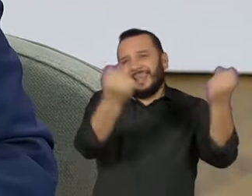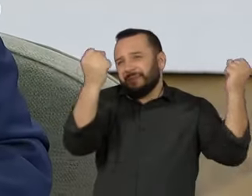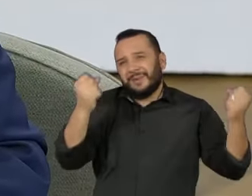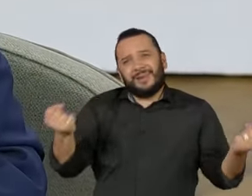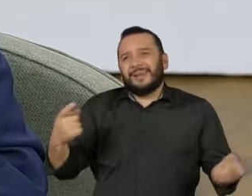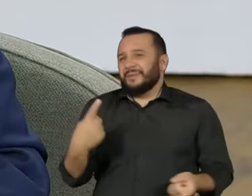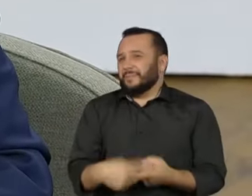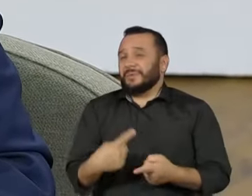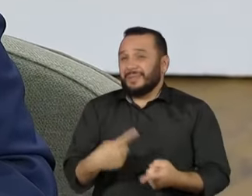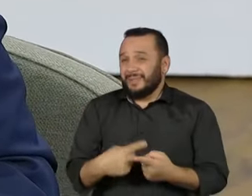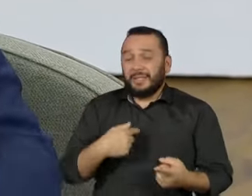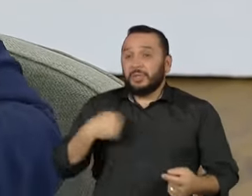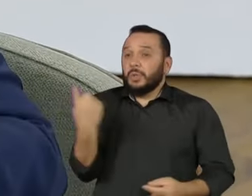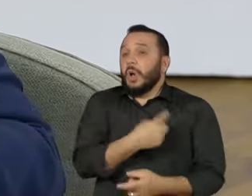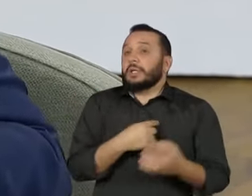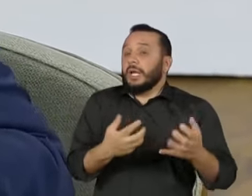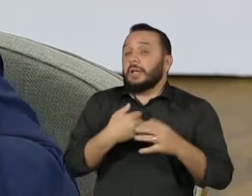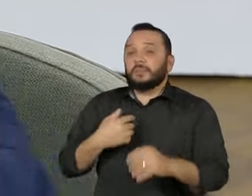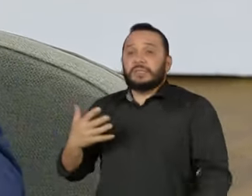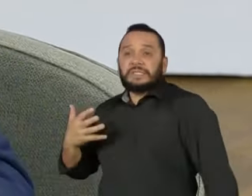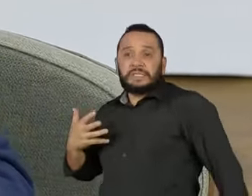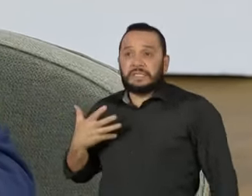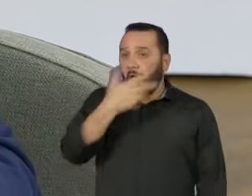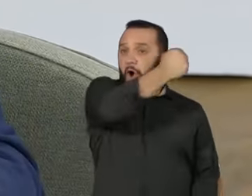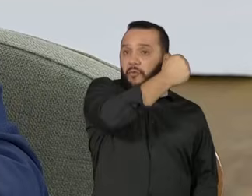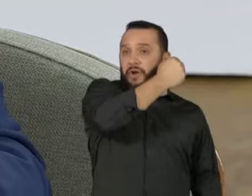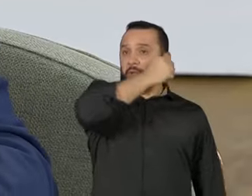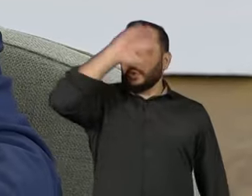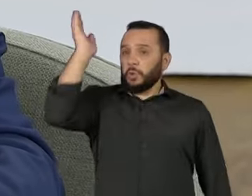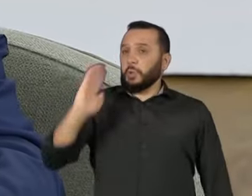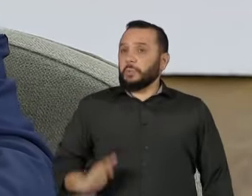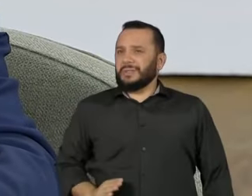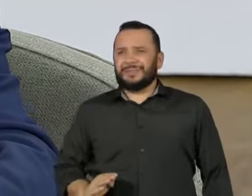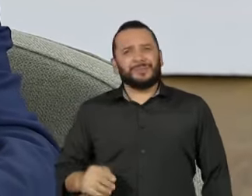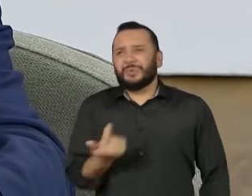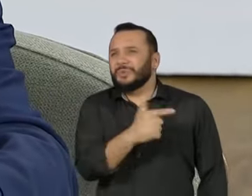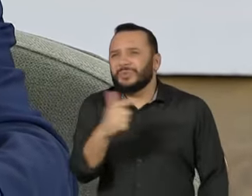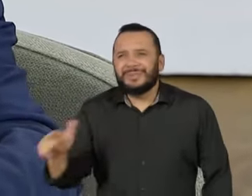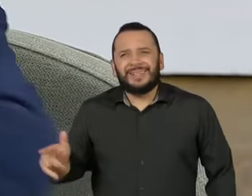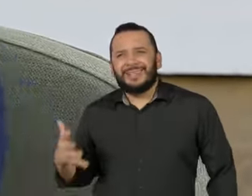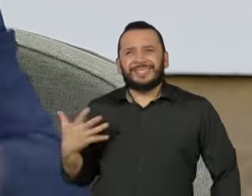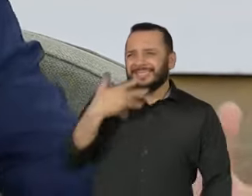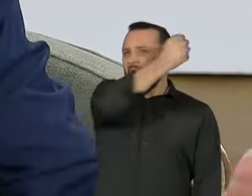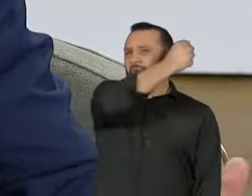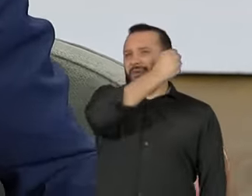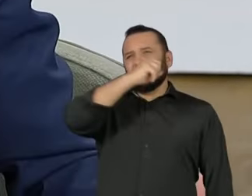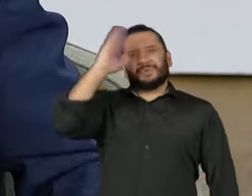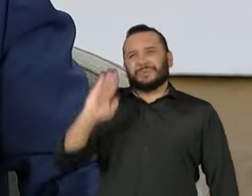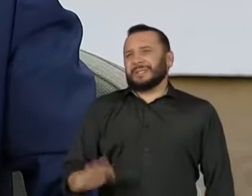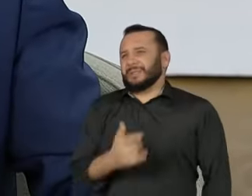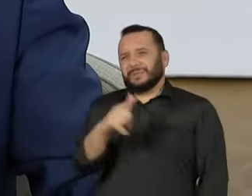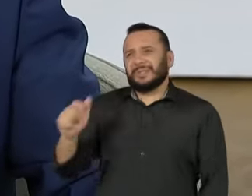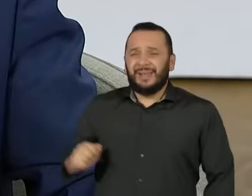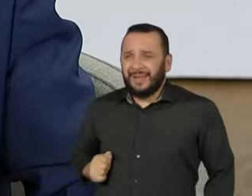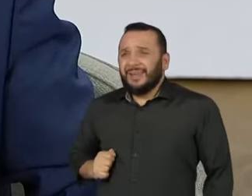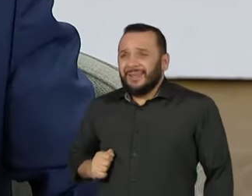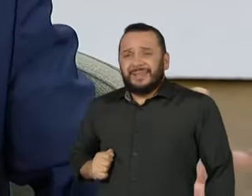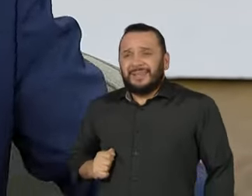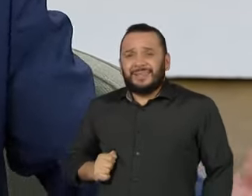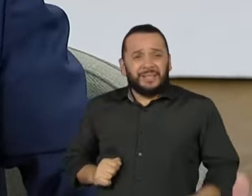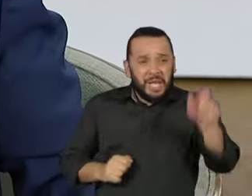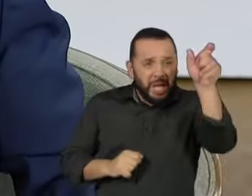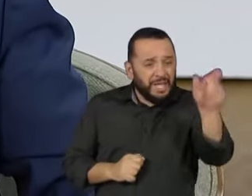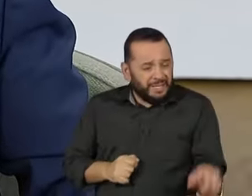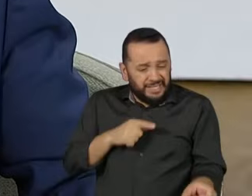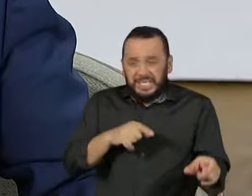salvador da pátria, sim. Uma hora nós temos que convencer, sabe, o conjunto da sociedade que não tem salvador da pátria.